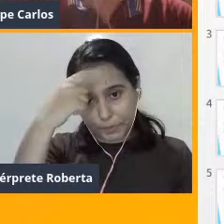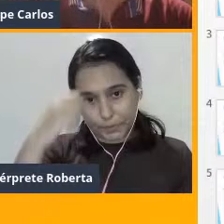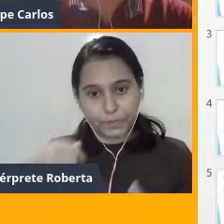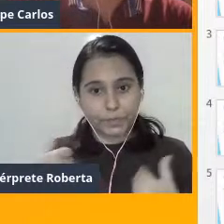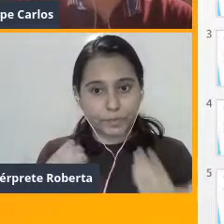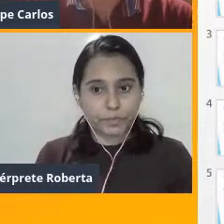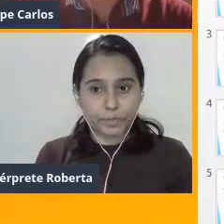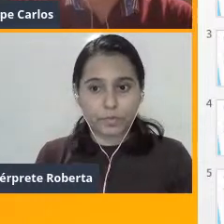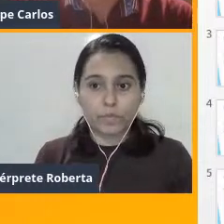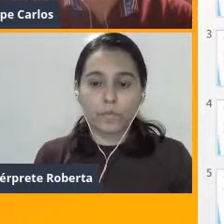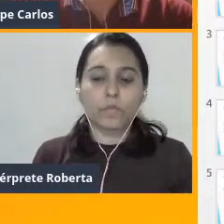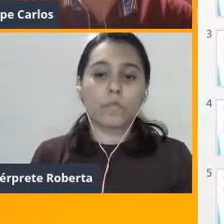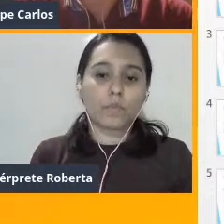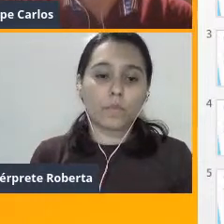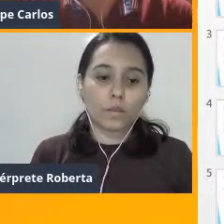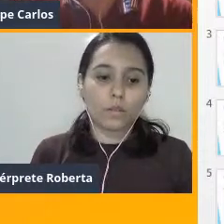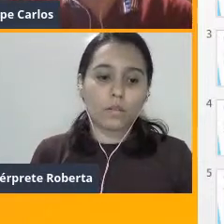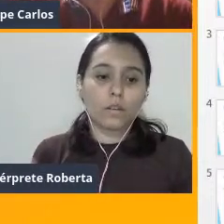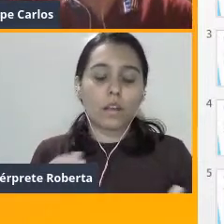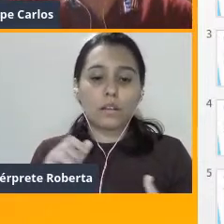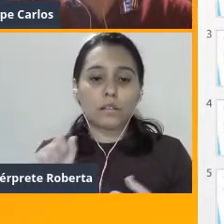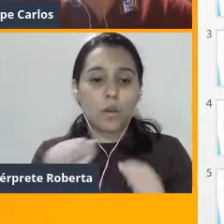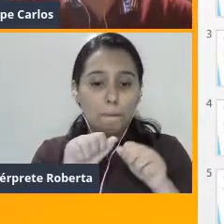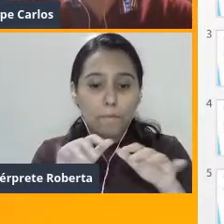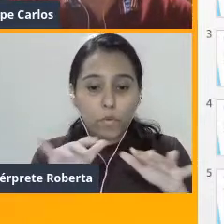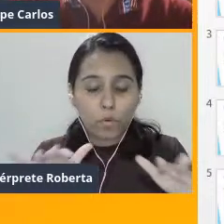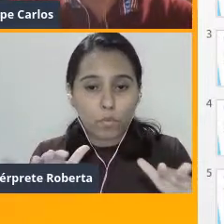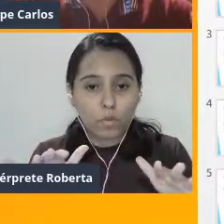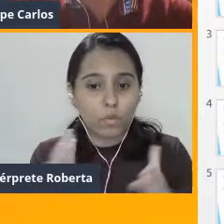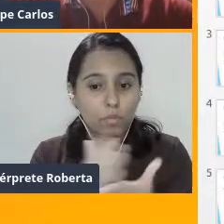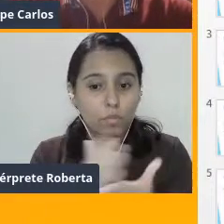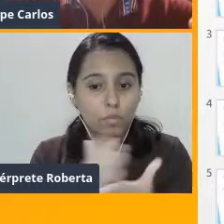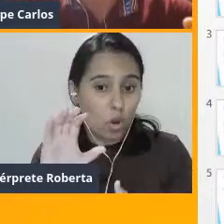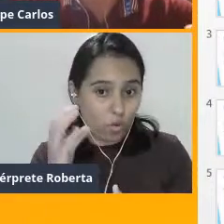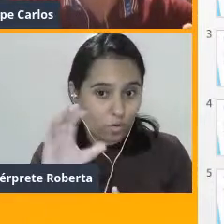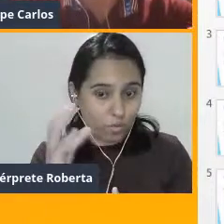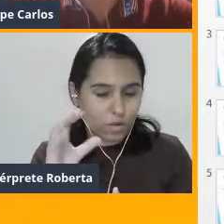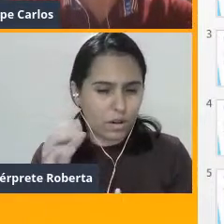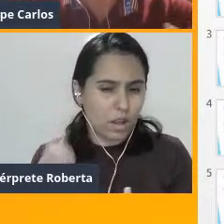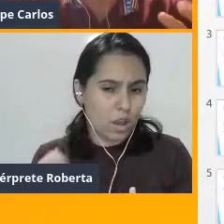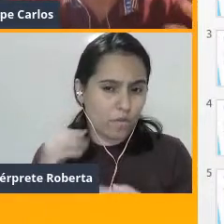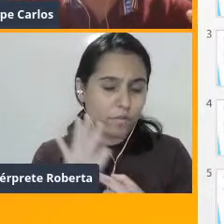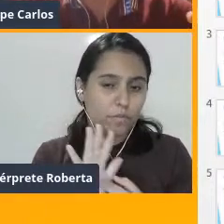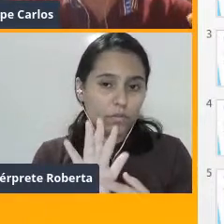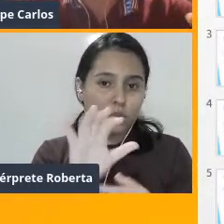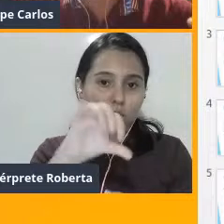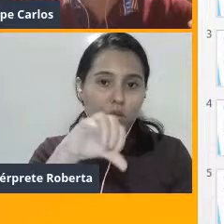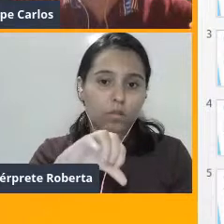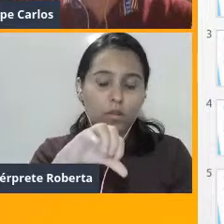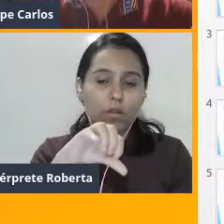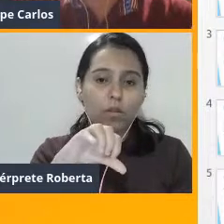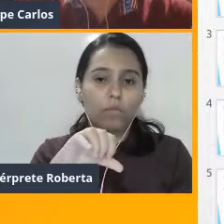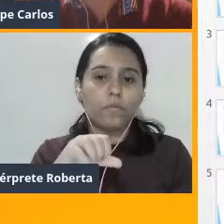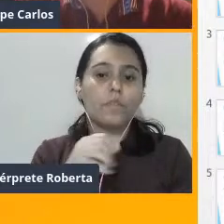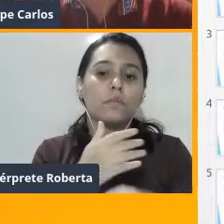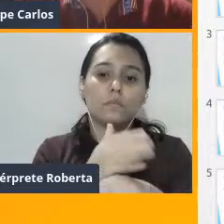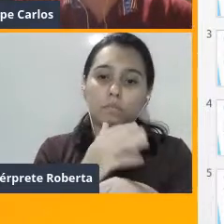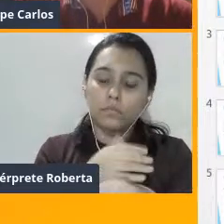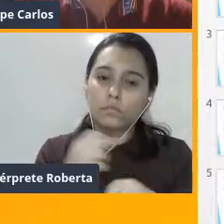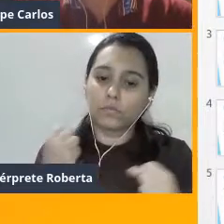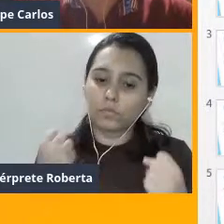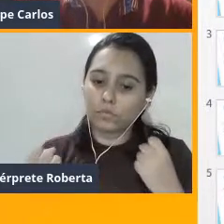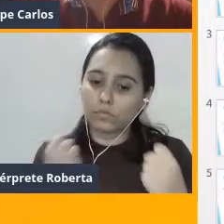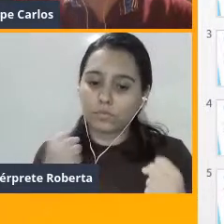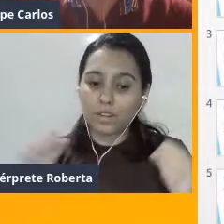serve como convencimento para vocês, eu trouxe mais dez, mais nove, certo? A prática de exercício físico reduz o